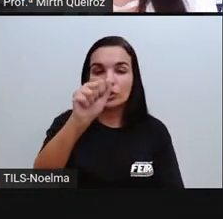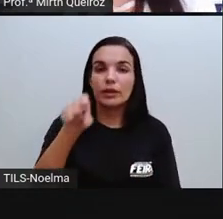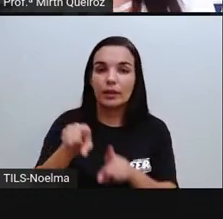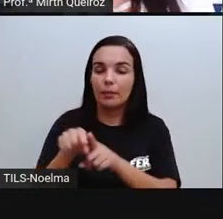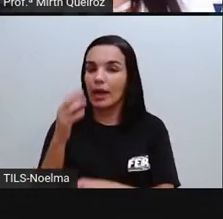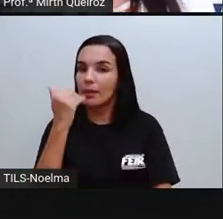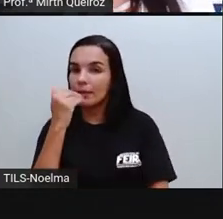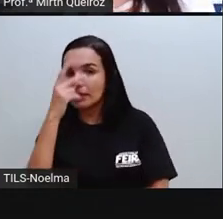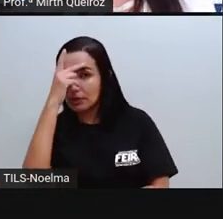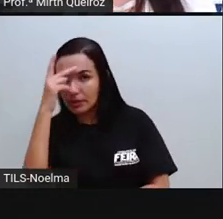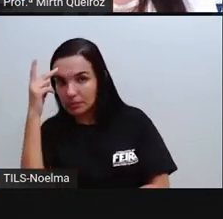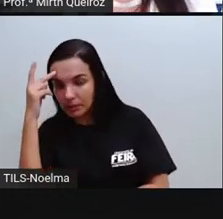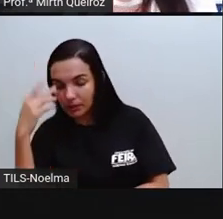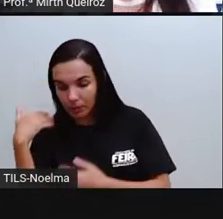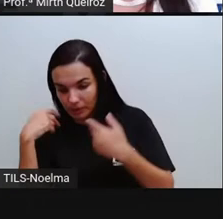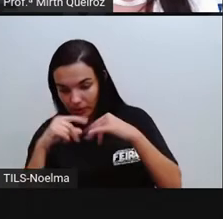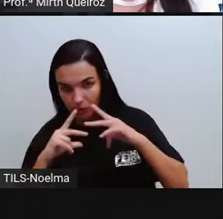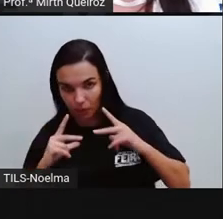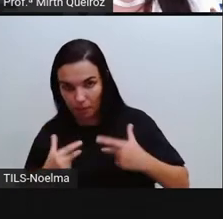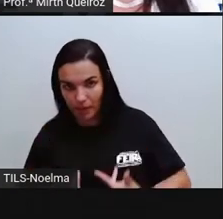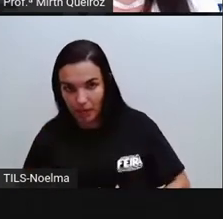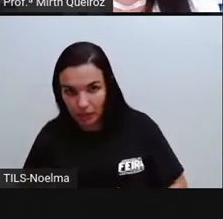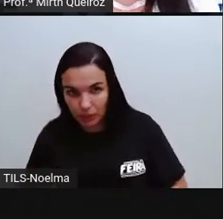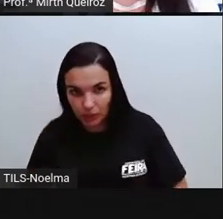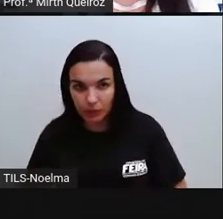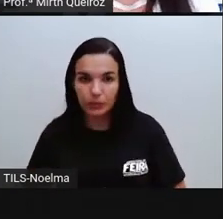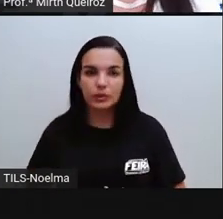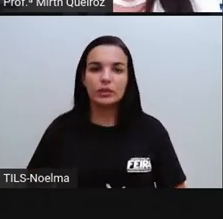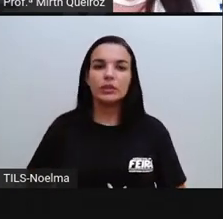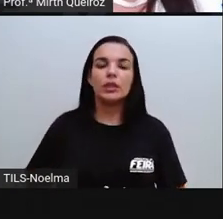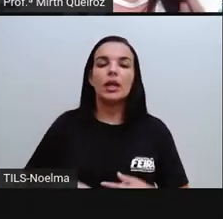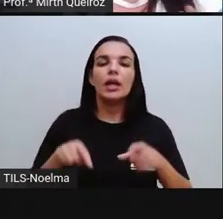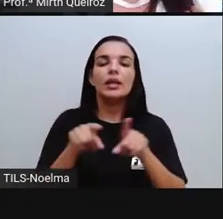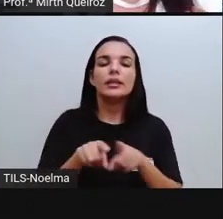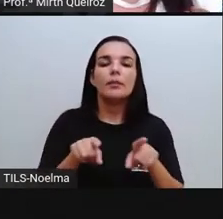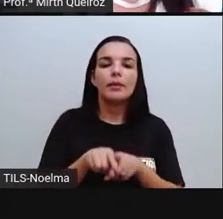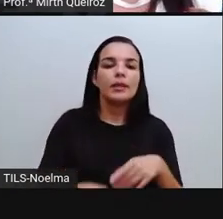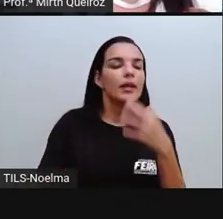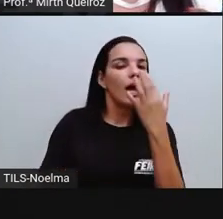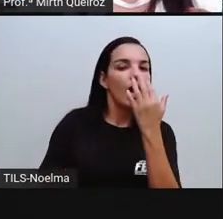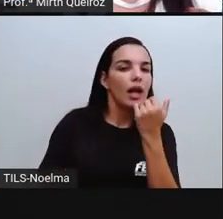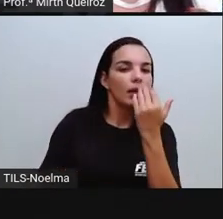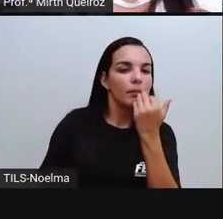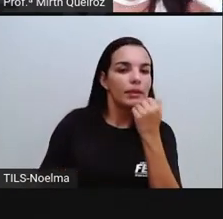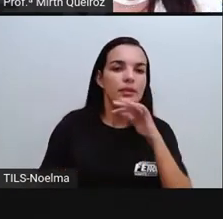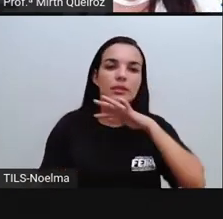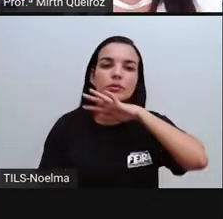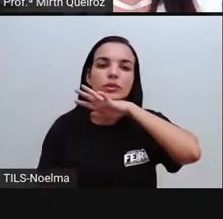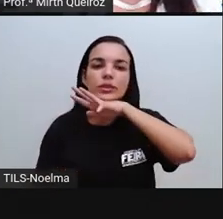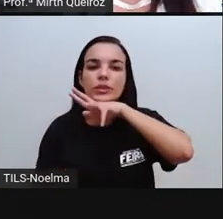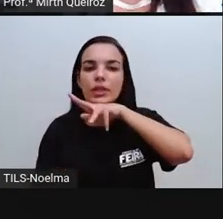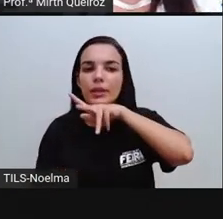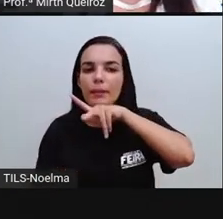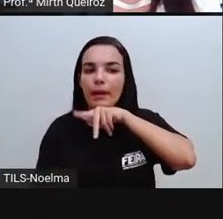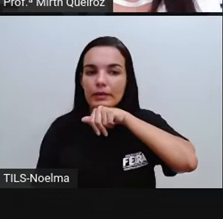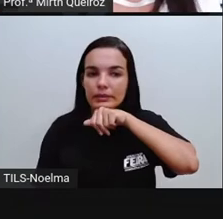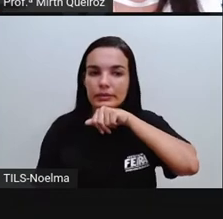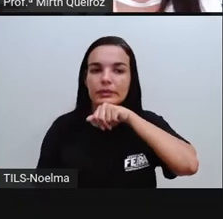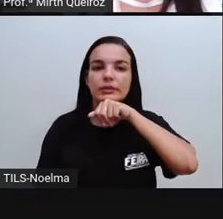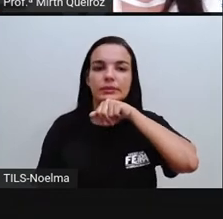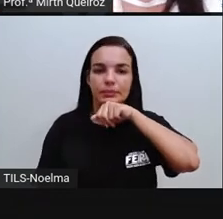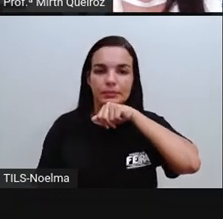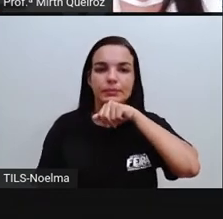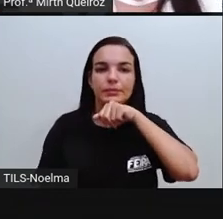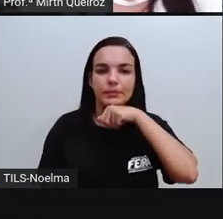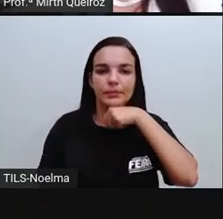ou então para a engorda de animais. Então, quando eu falo sobre alimentação direta, é porque serve para a gente se alimentar. Alimentação indireta é